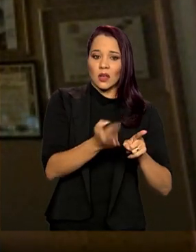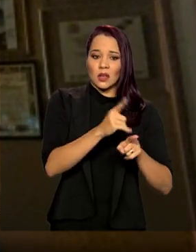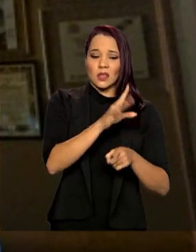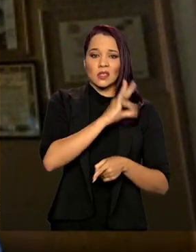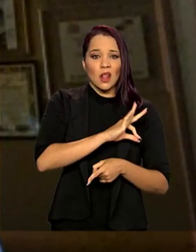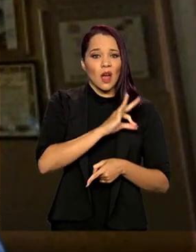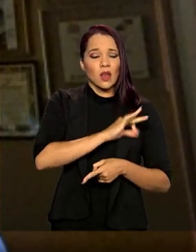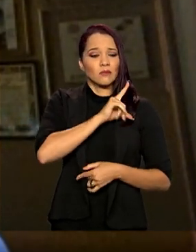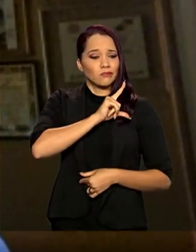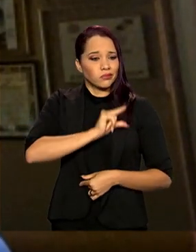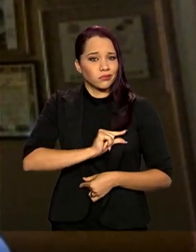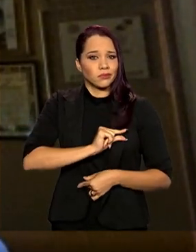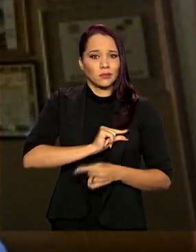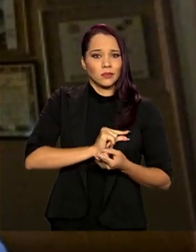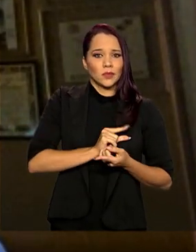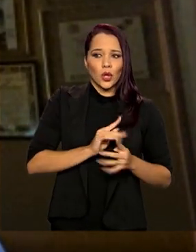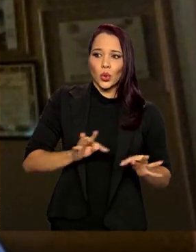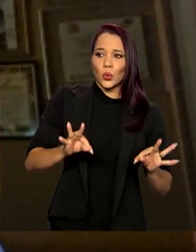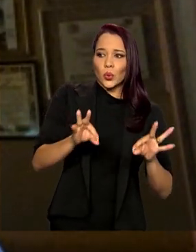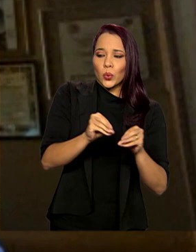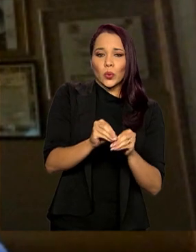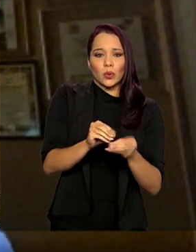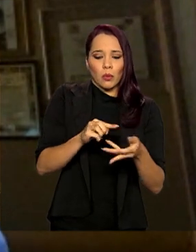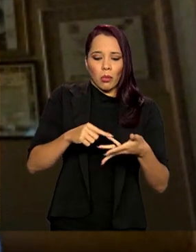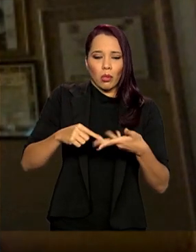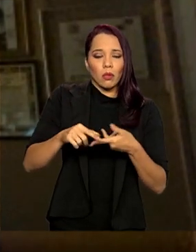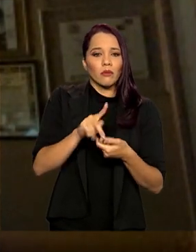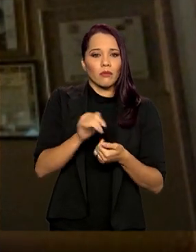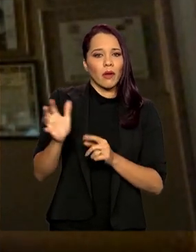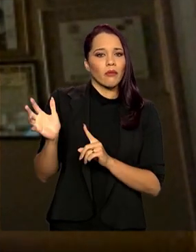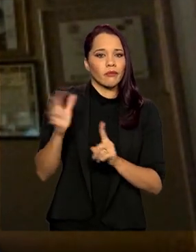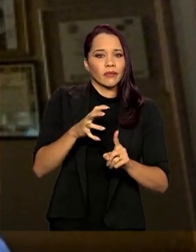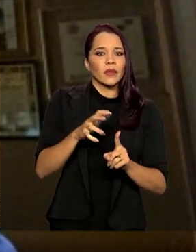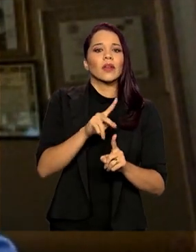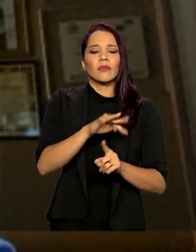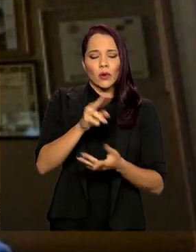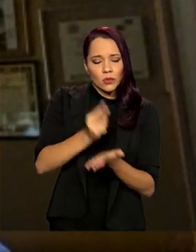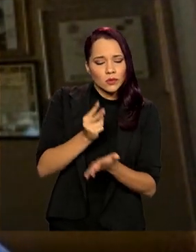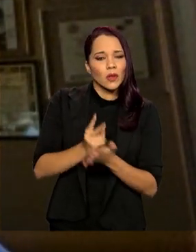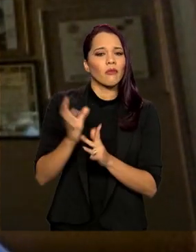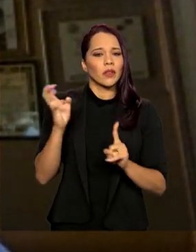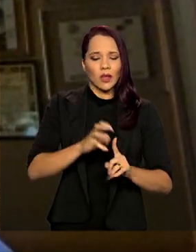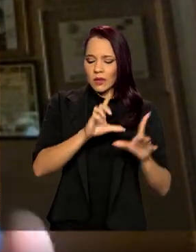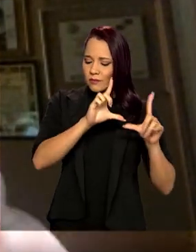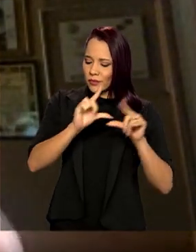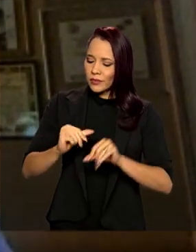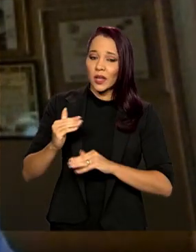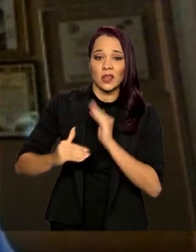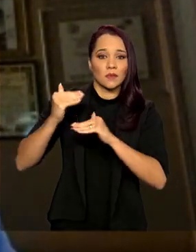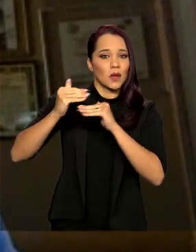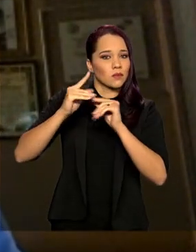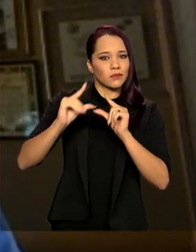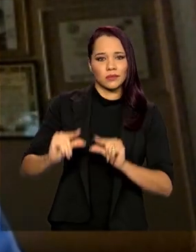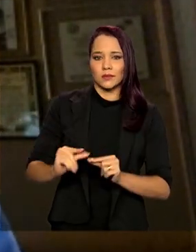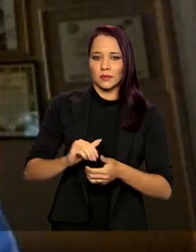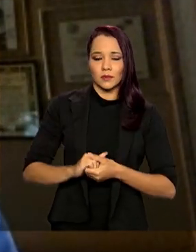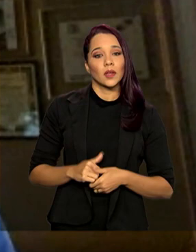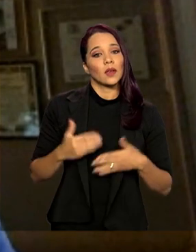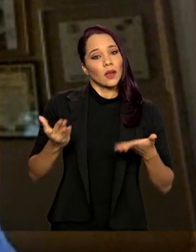ganham mal, tudo isso será afetado e continuará sendo afetado com baixíssimo crescimento. Daí, a